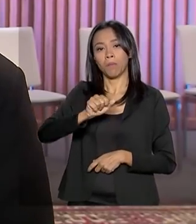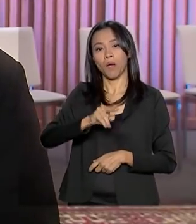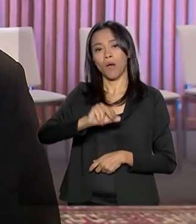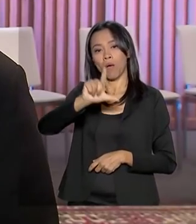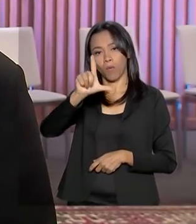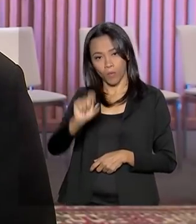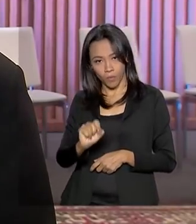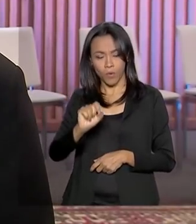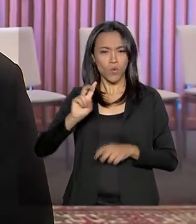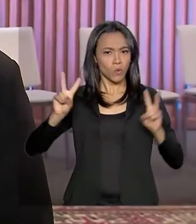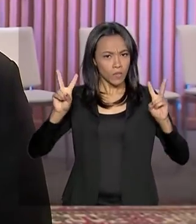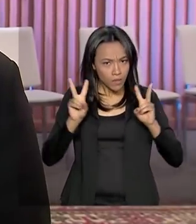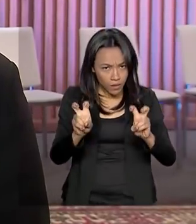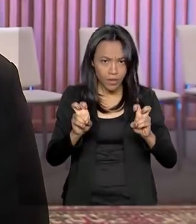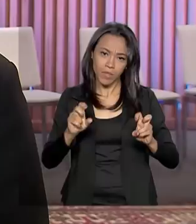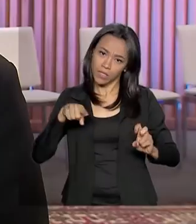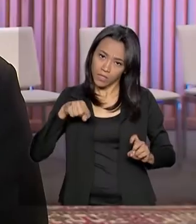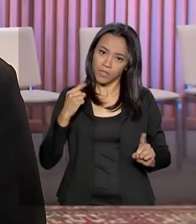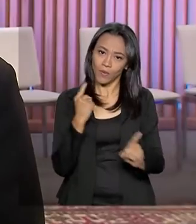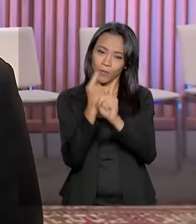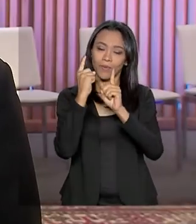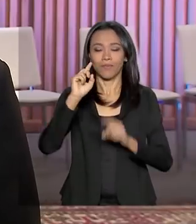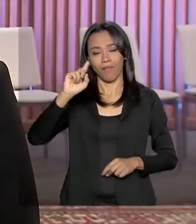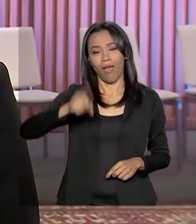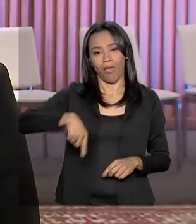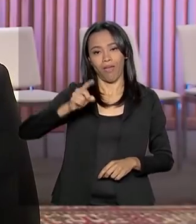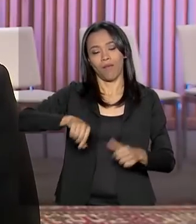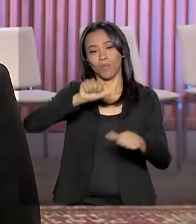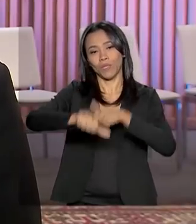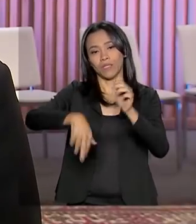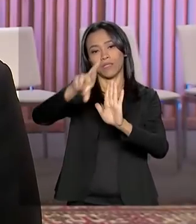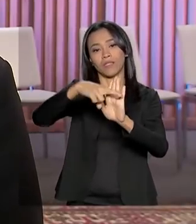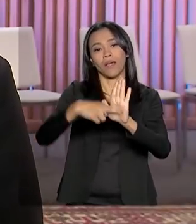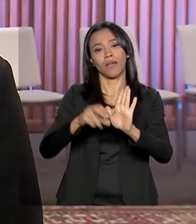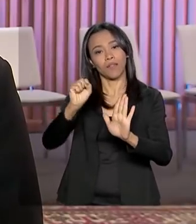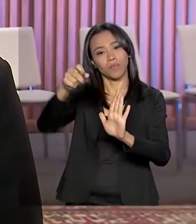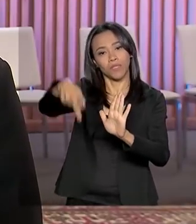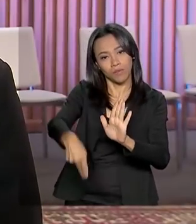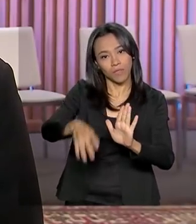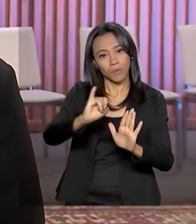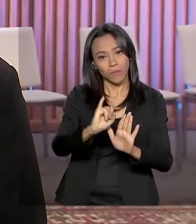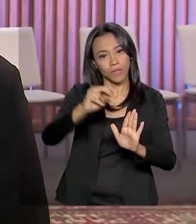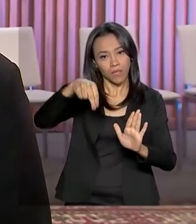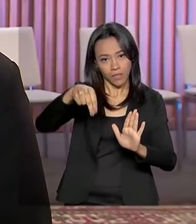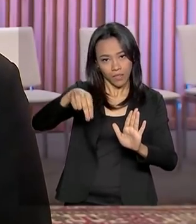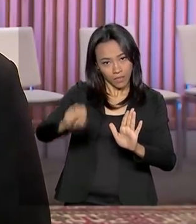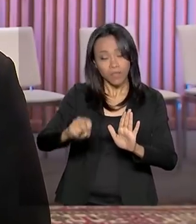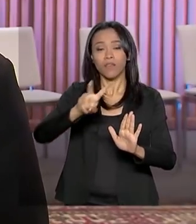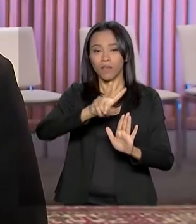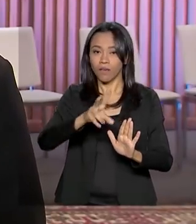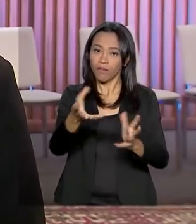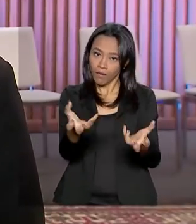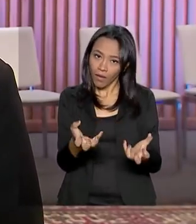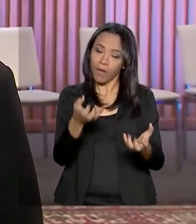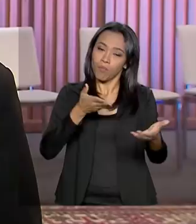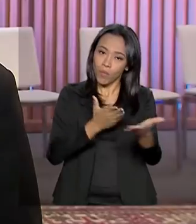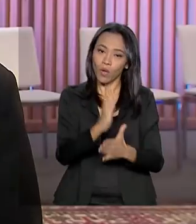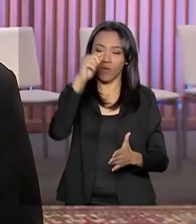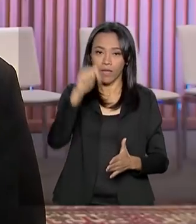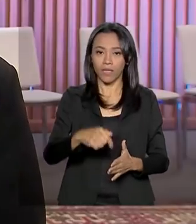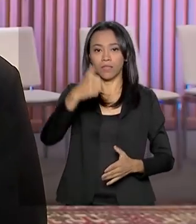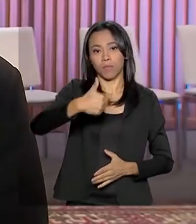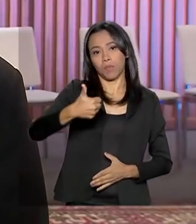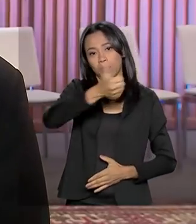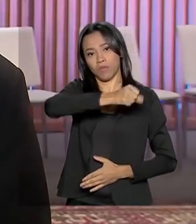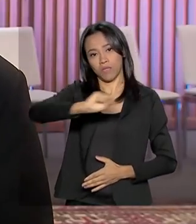encontros, o assunto em pauta certamente vai ser a reforma da Previdência, que o governo pretende aprovar ainda nesse primeiro semestre